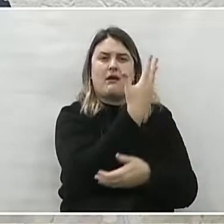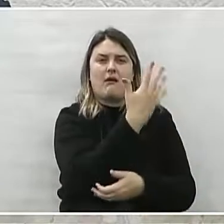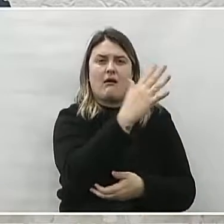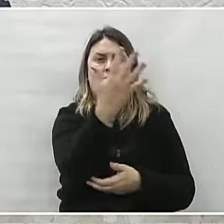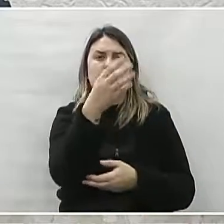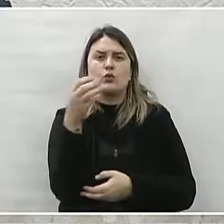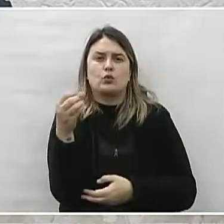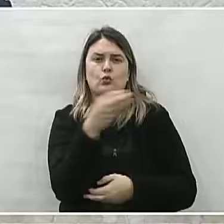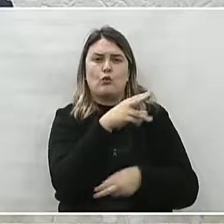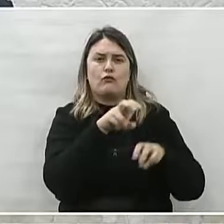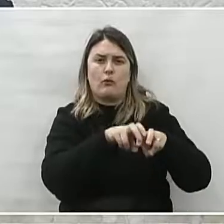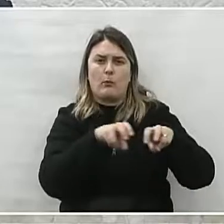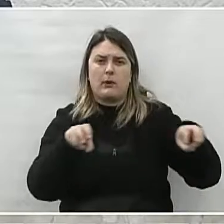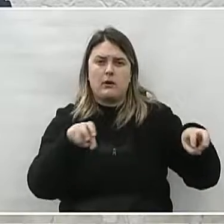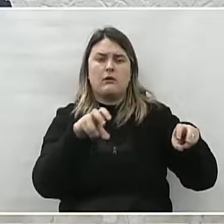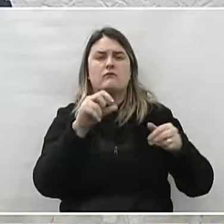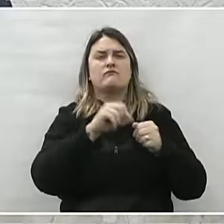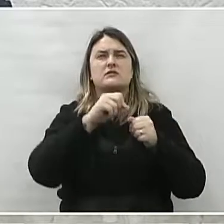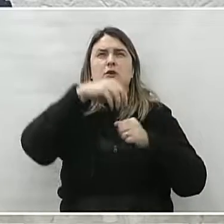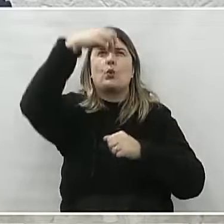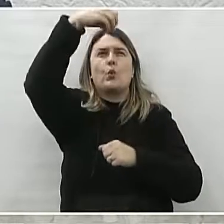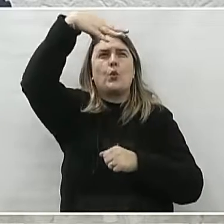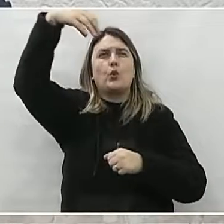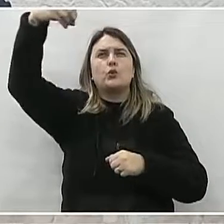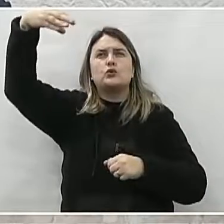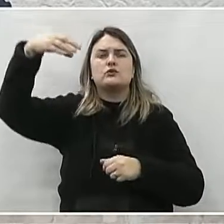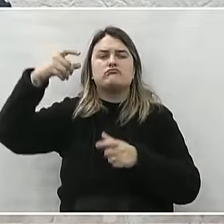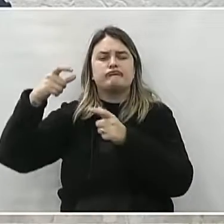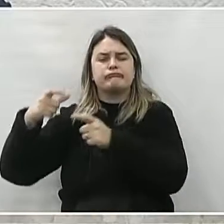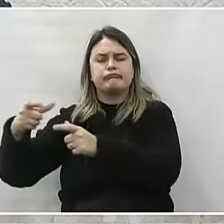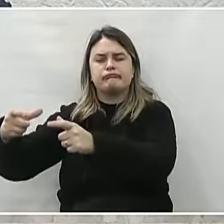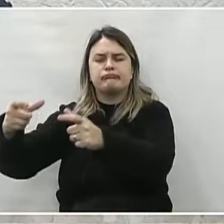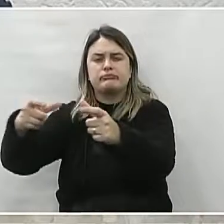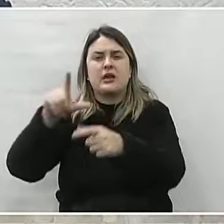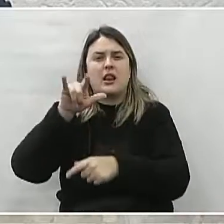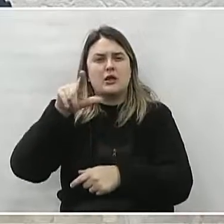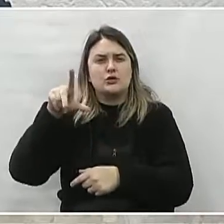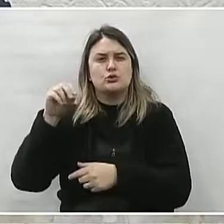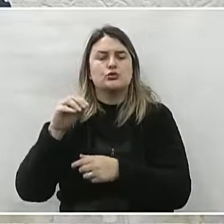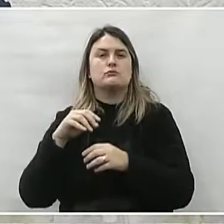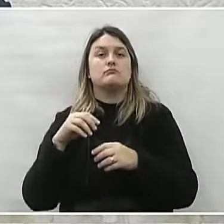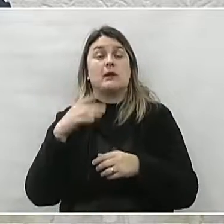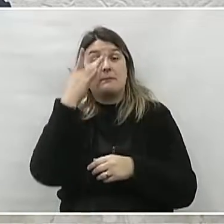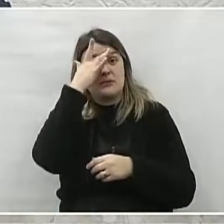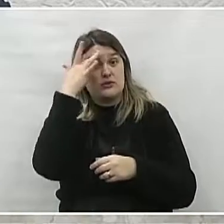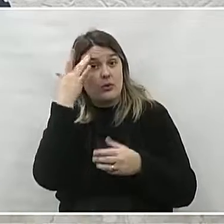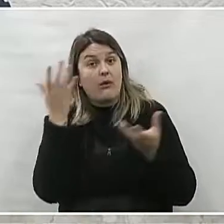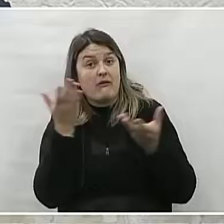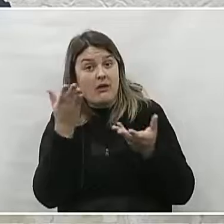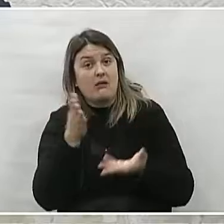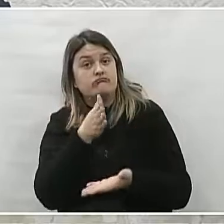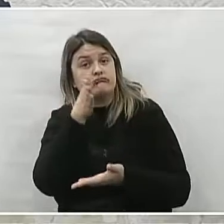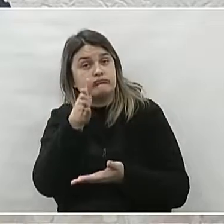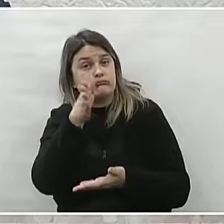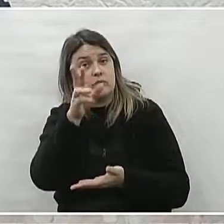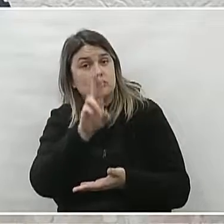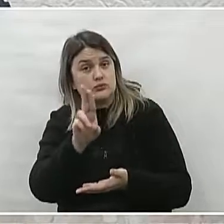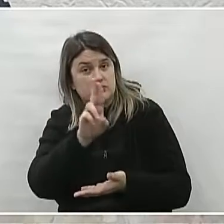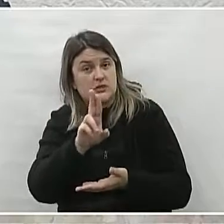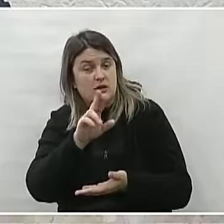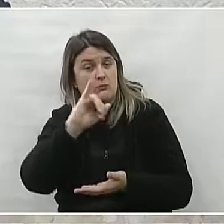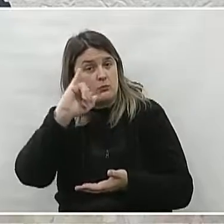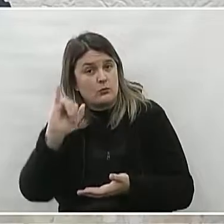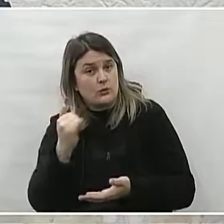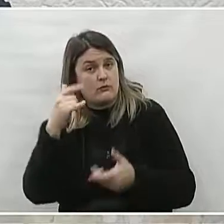novos bancos, iluminação, instalação de lixeiras e tudo mais que é necessário para que os moradores possam utilizar desse